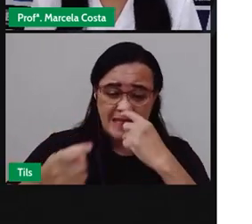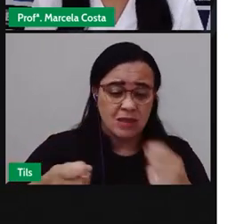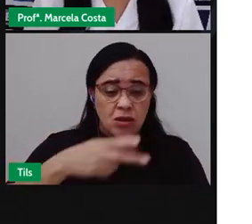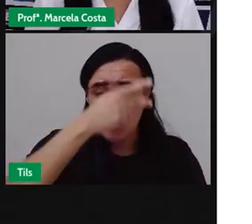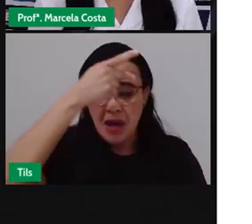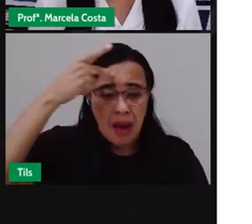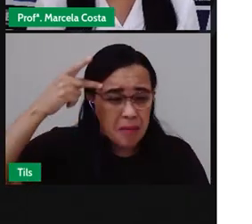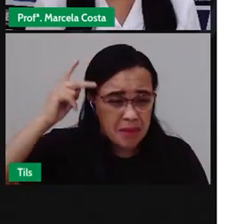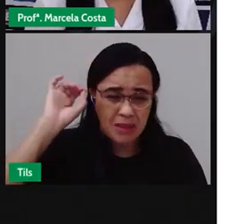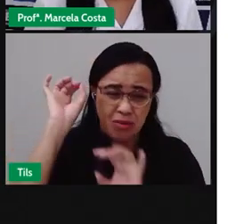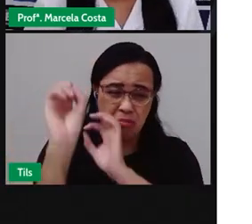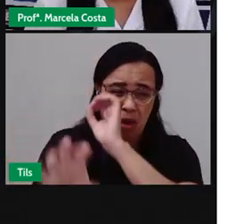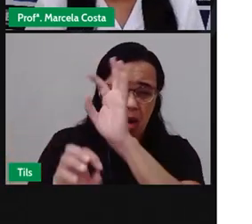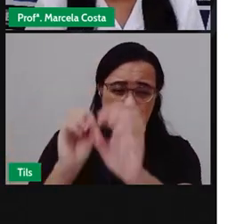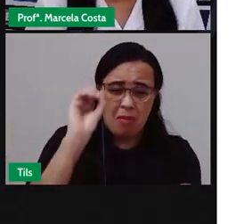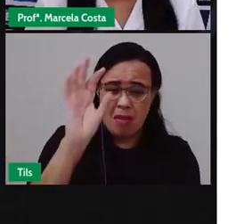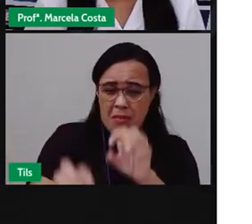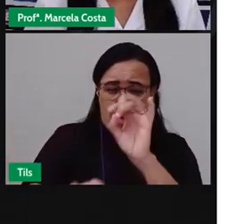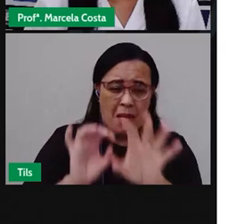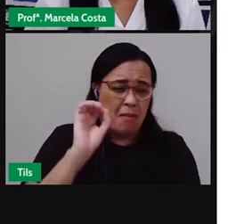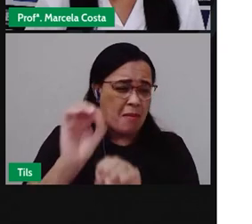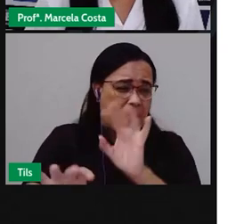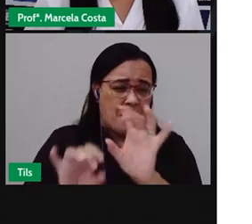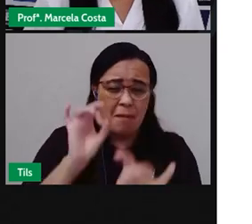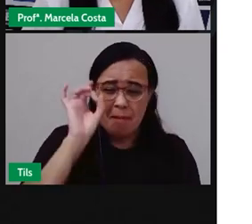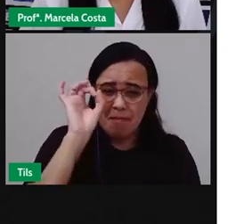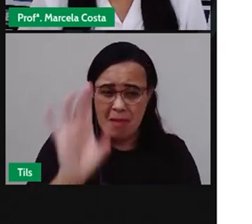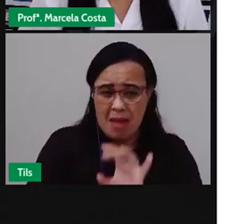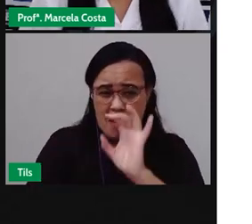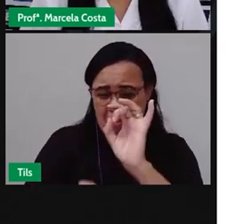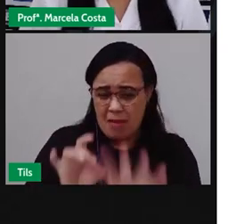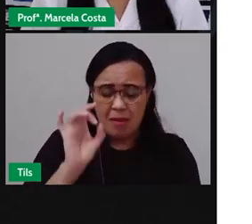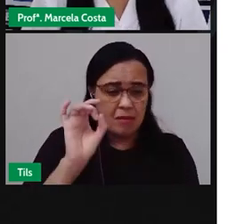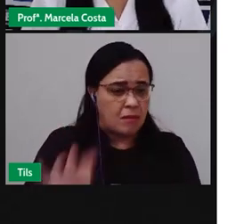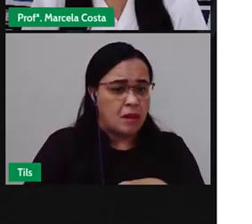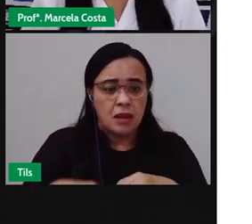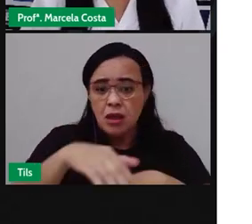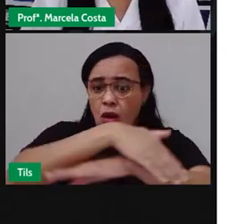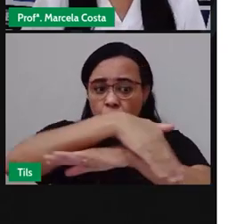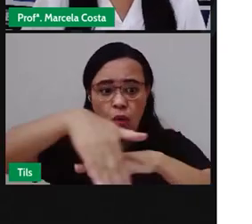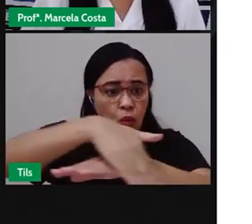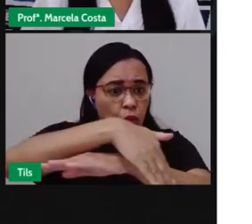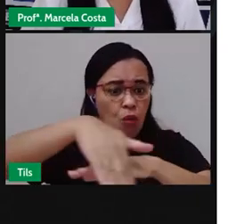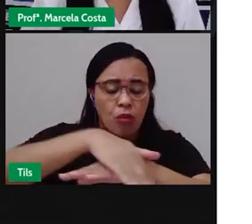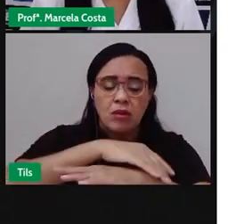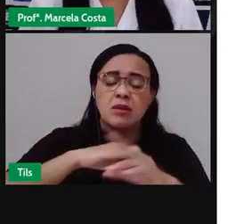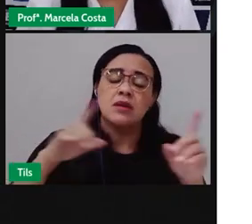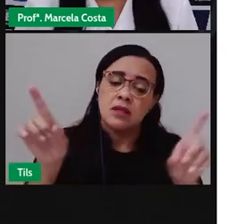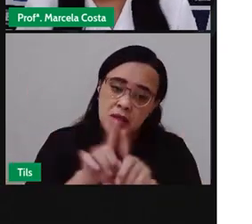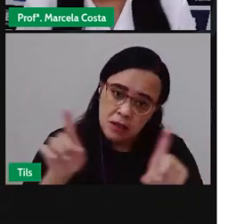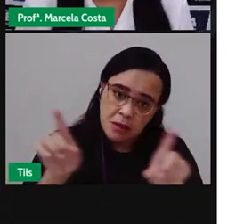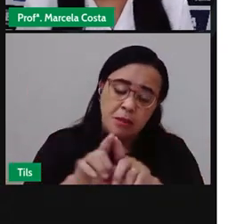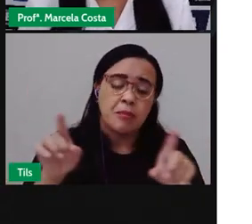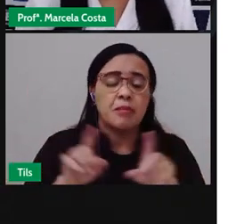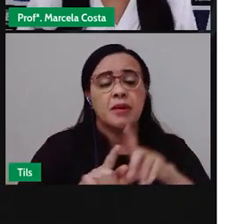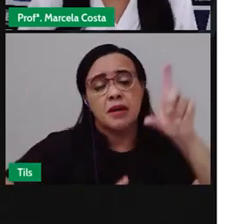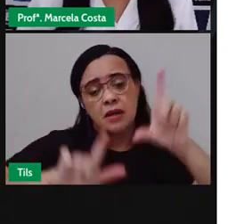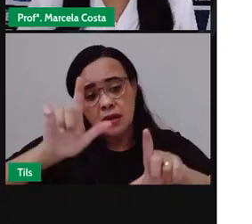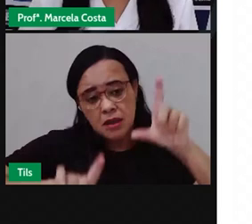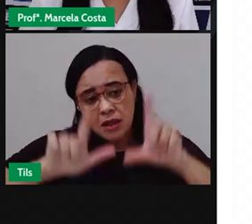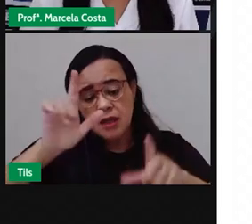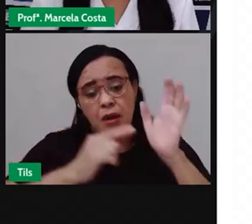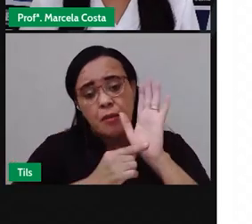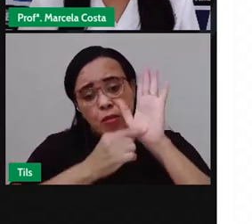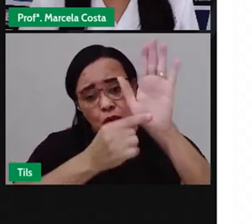costumam jogar o lixo na rua, né. O repórter também mostrou que ali não tinha uma